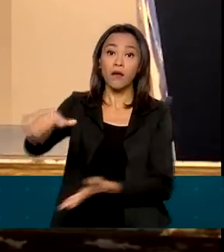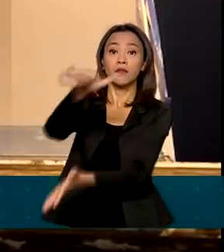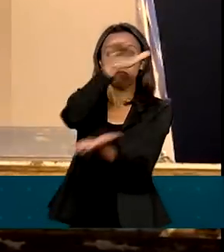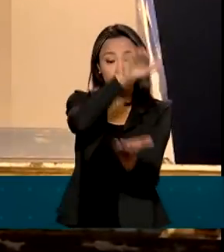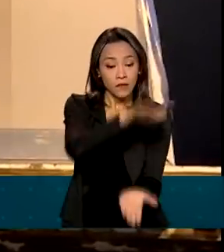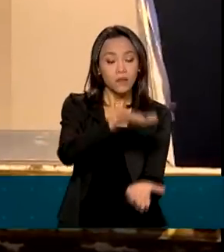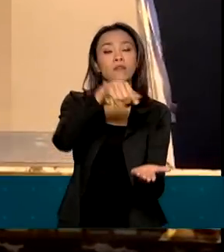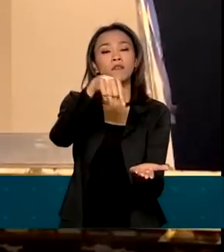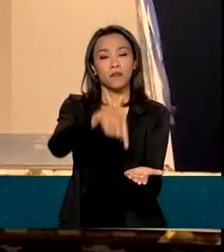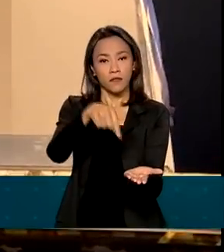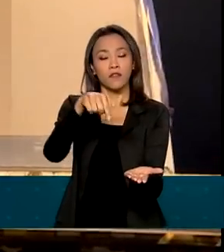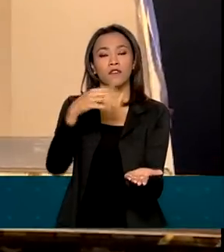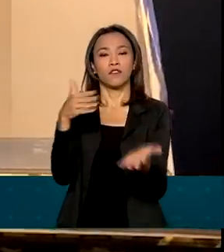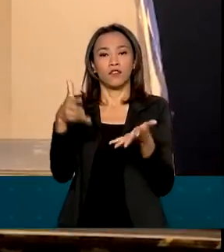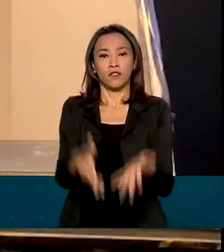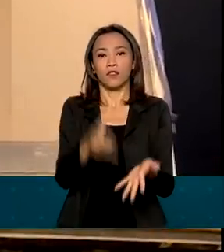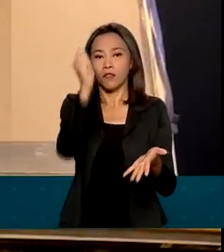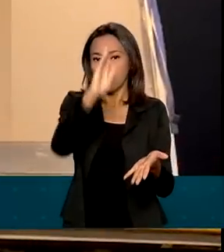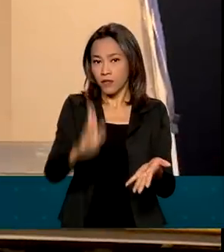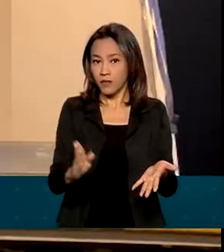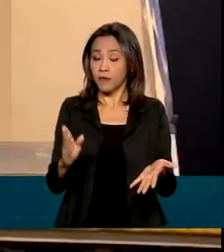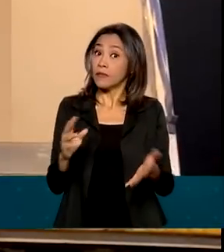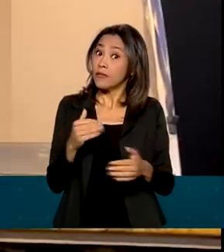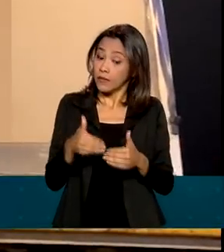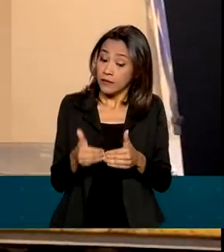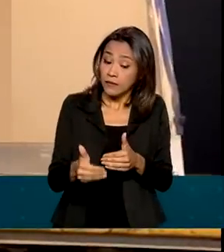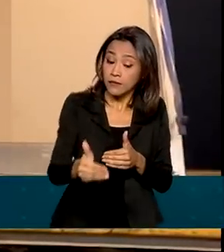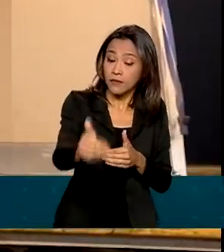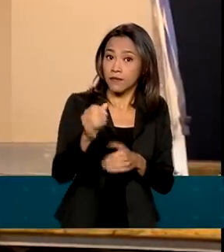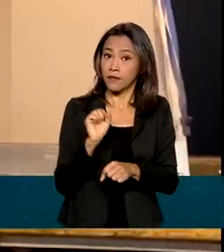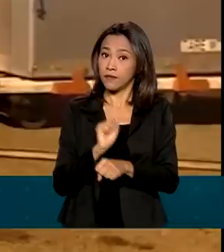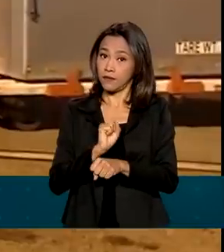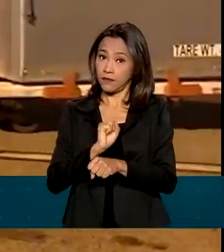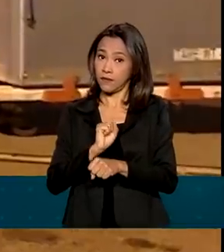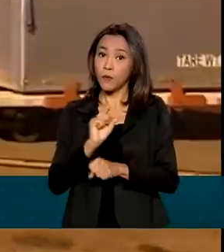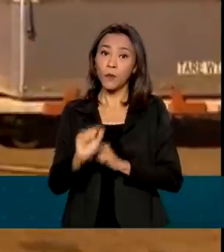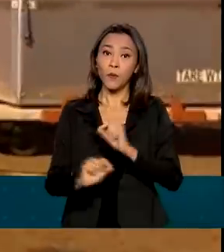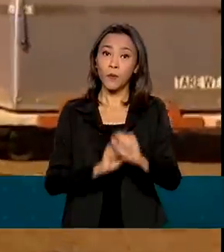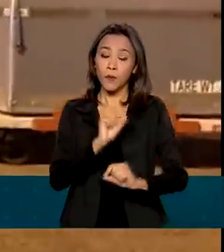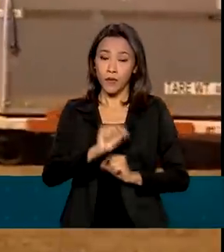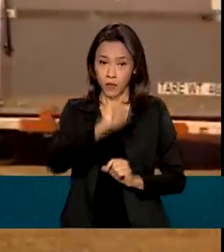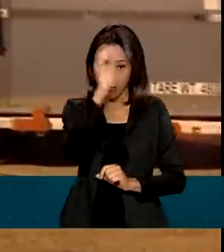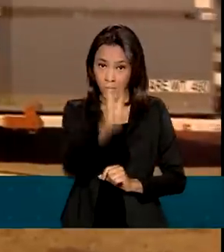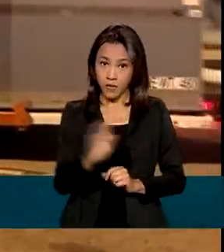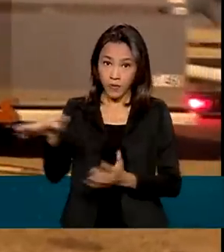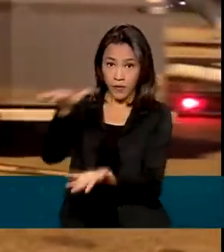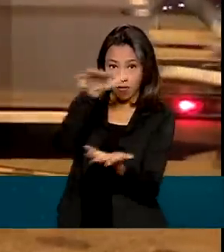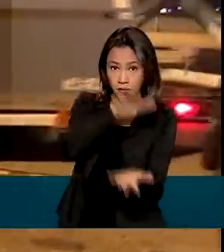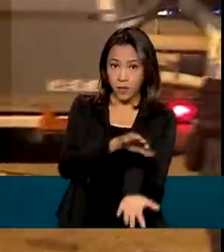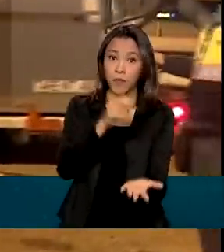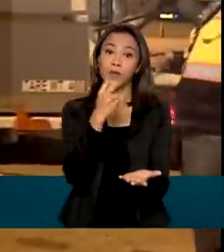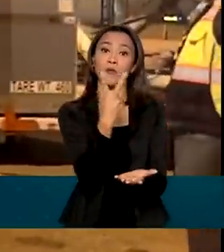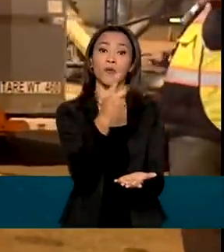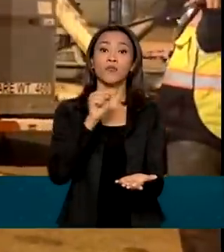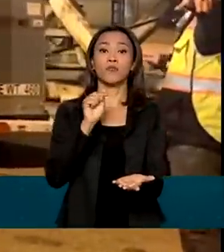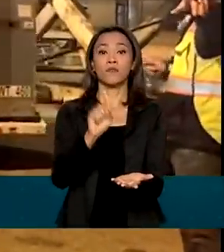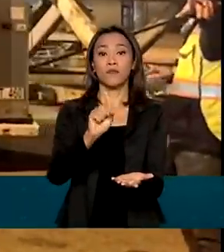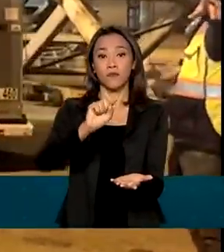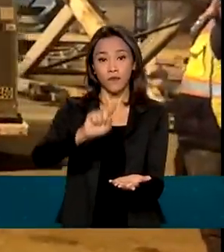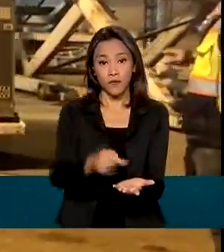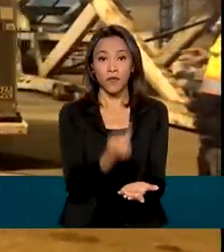Brasil em breve. A expectativa é que o país receba 2,4 milhões de doses